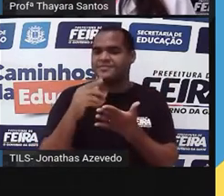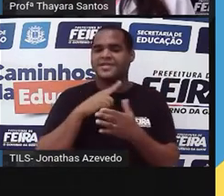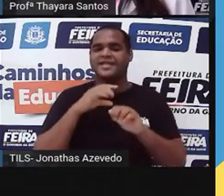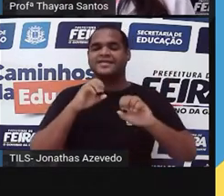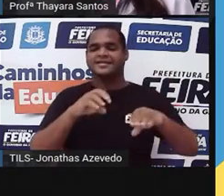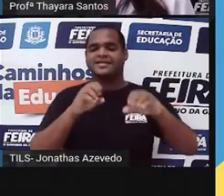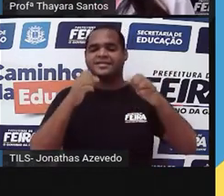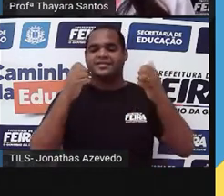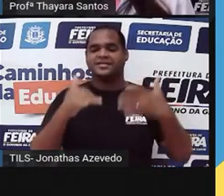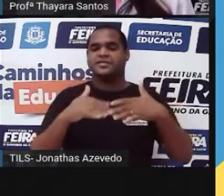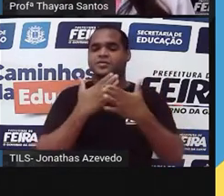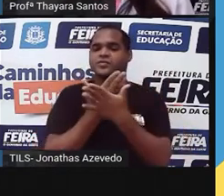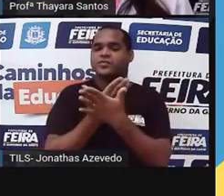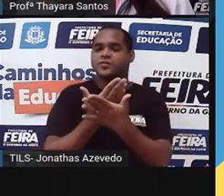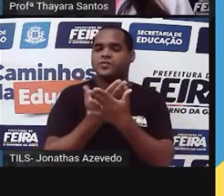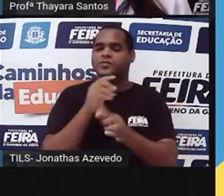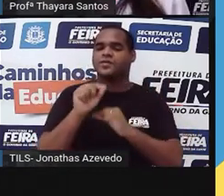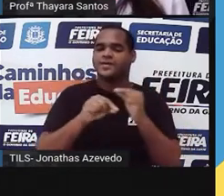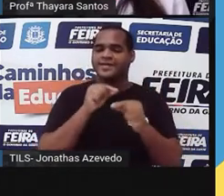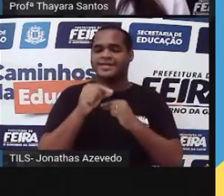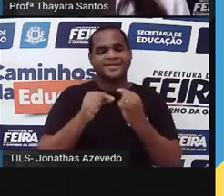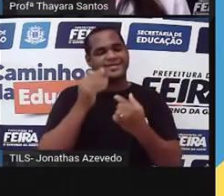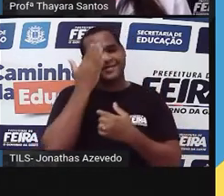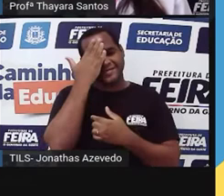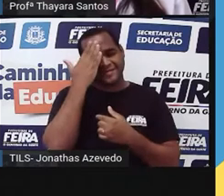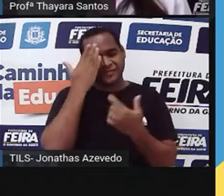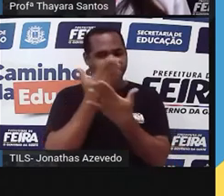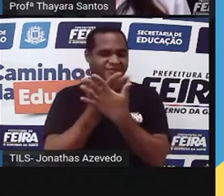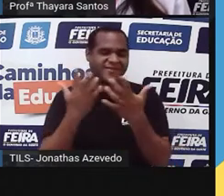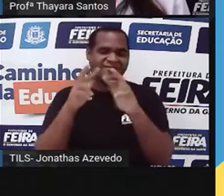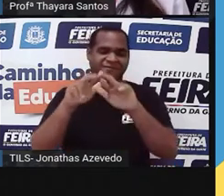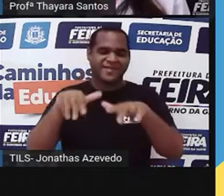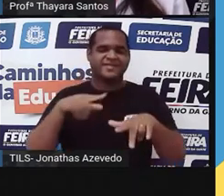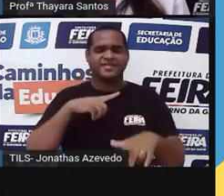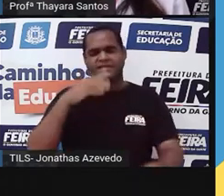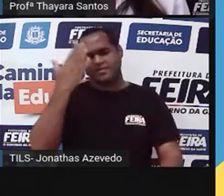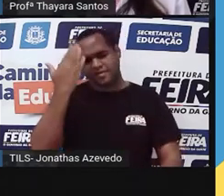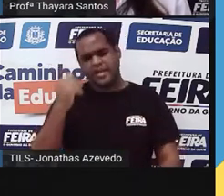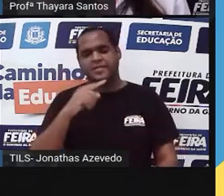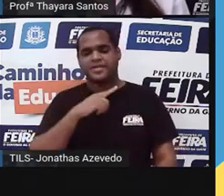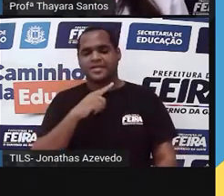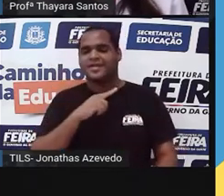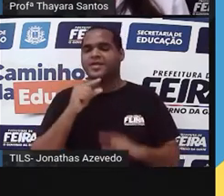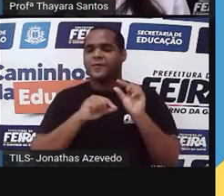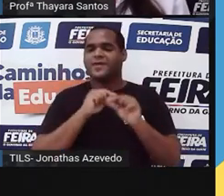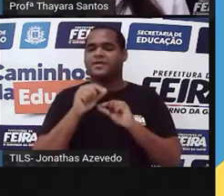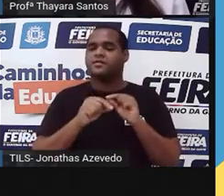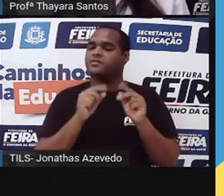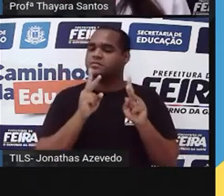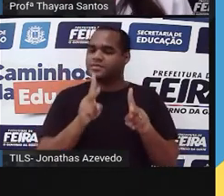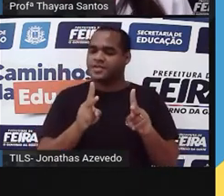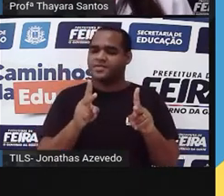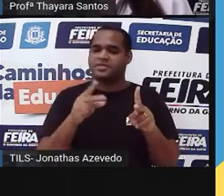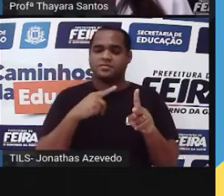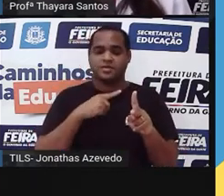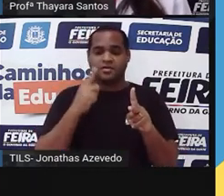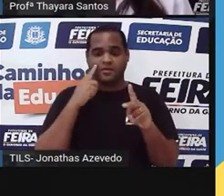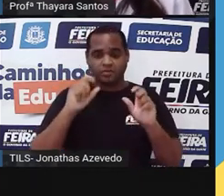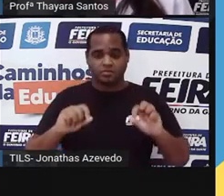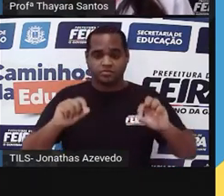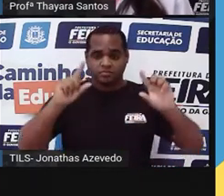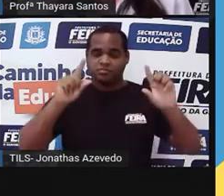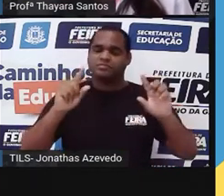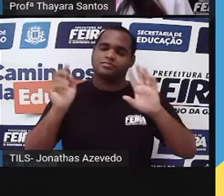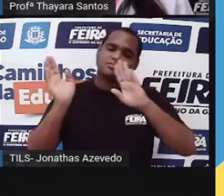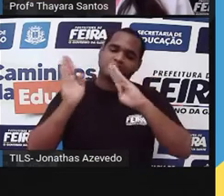vamos estudar sobre... Eu sei que muitos de vocês já devem estar sabendo aí do outro lado, que eu sempre coloco no primeiro slide. Então vocês já devem estar